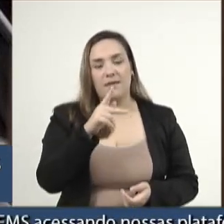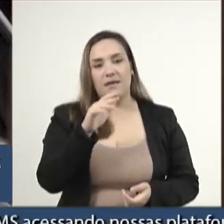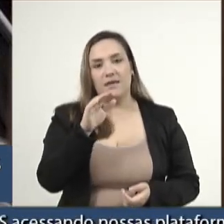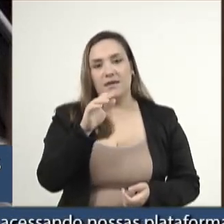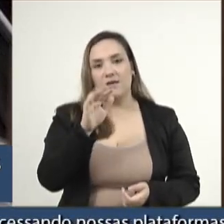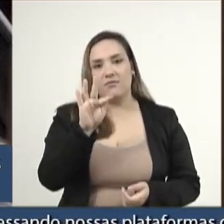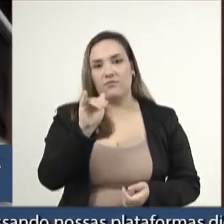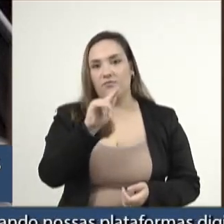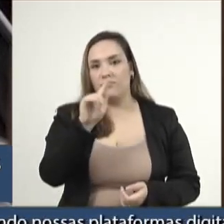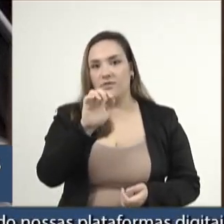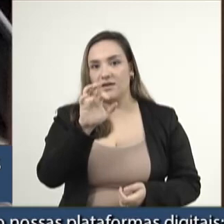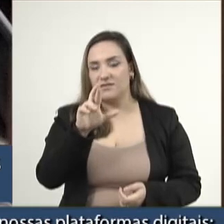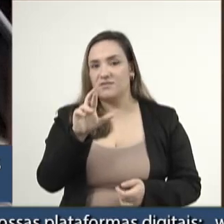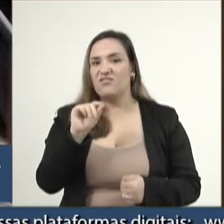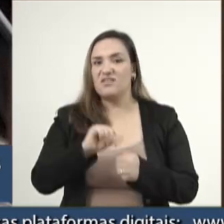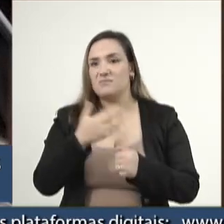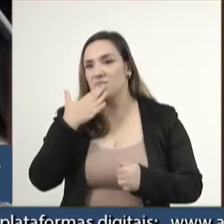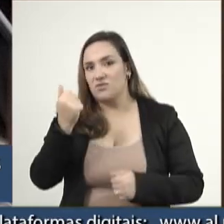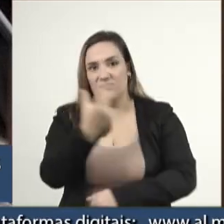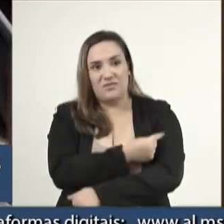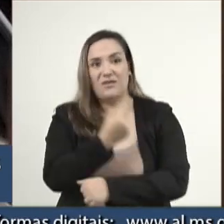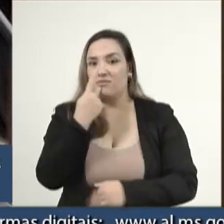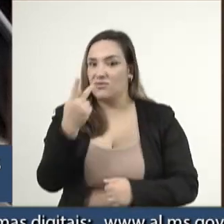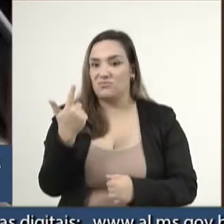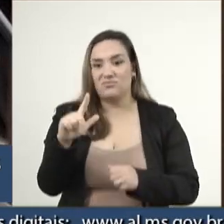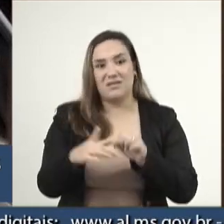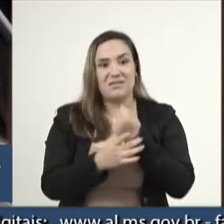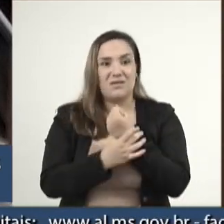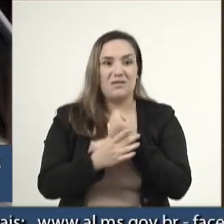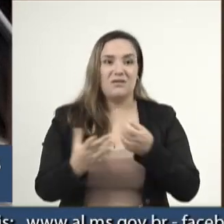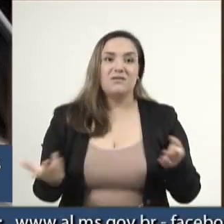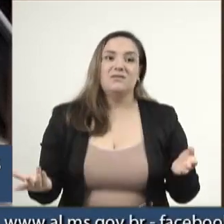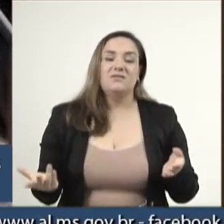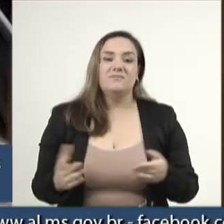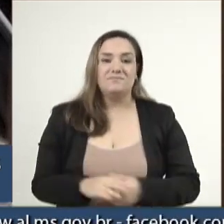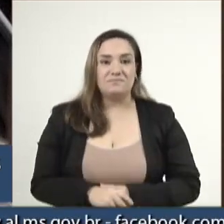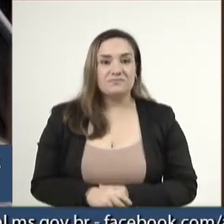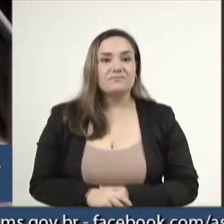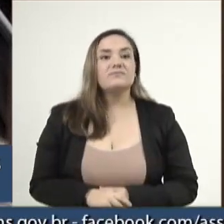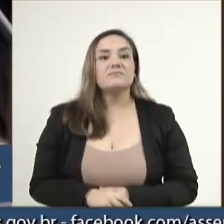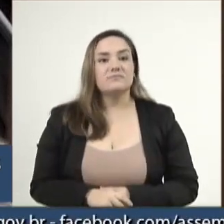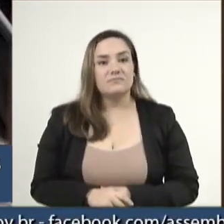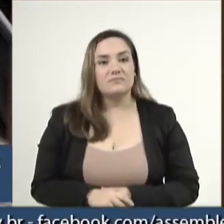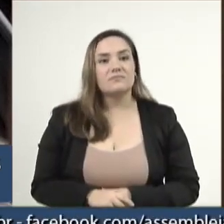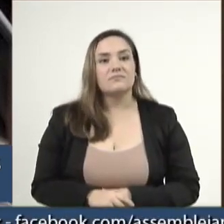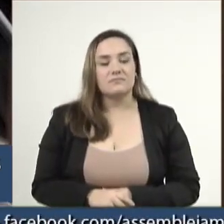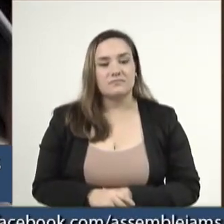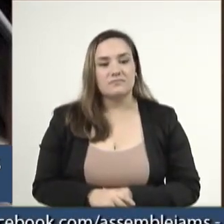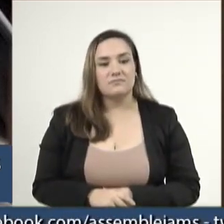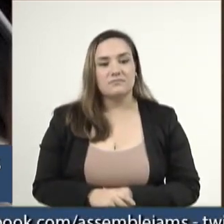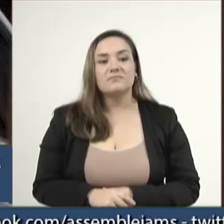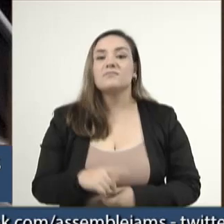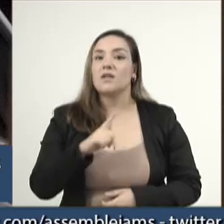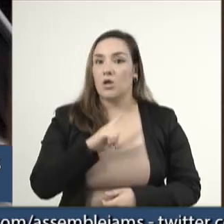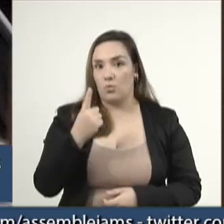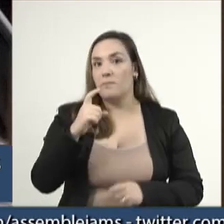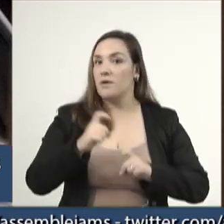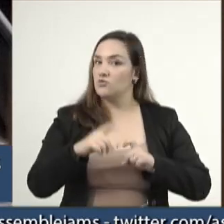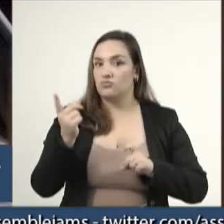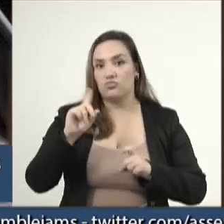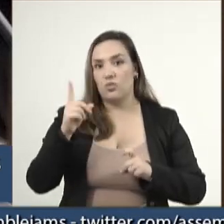mundo, disse que a vacina não tem segurança. E tem um médico, sem ser bolsonarista,